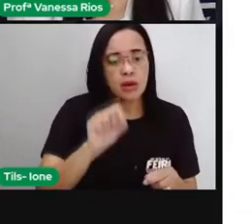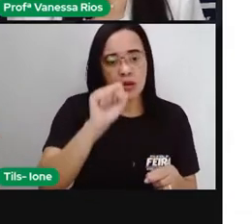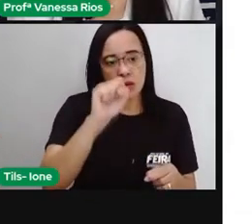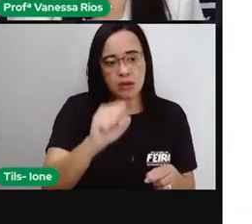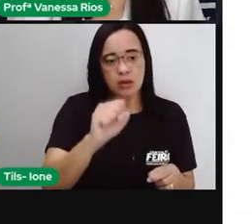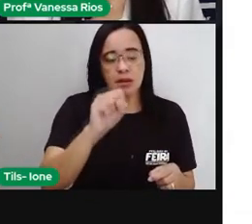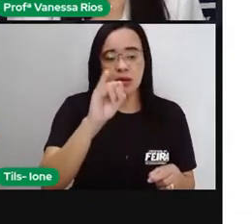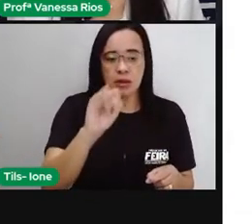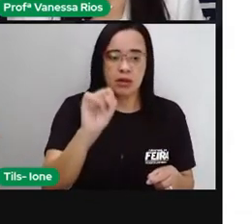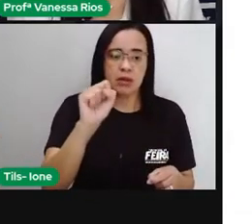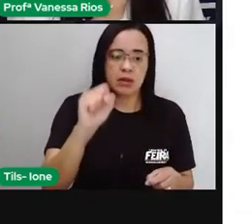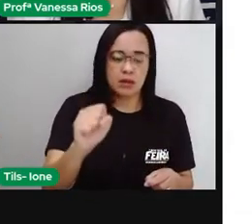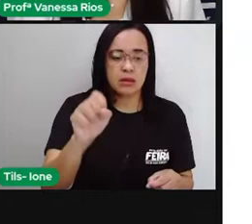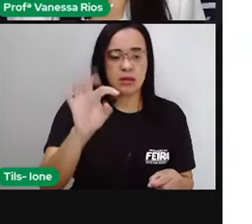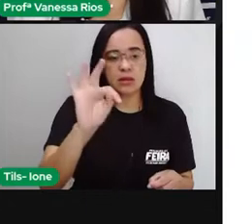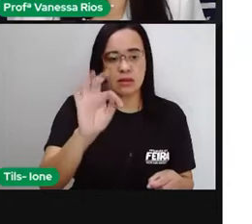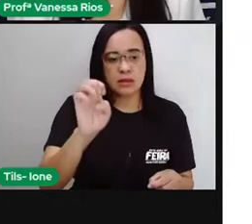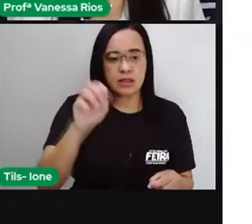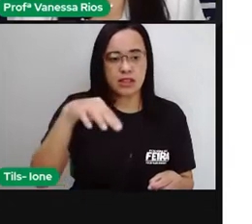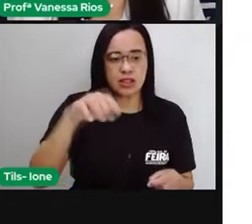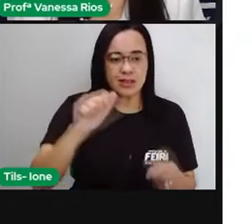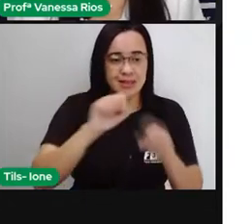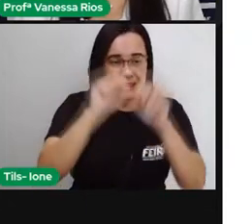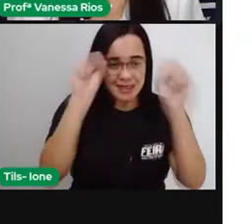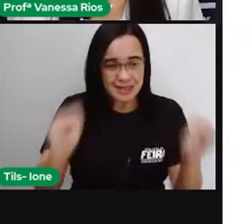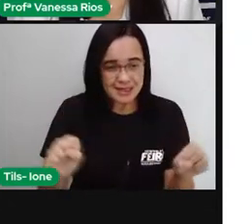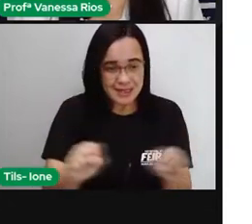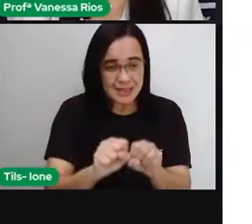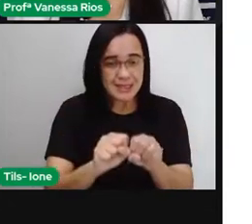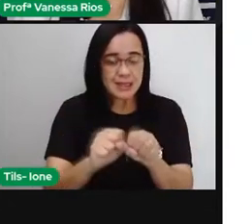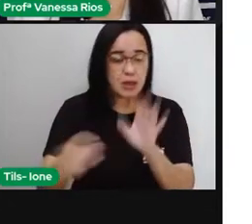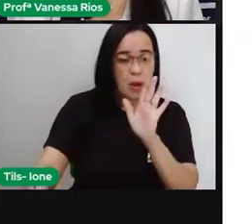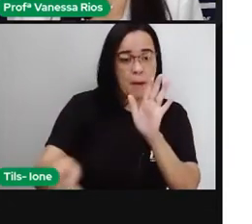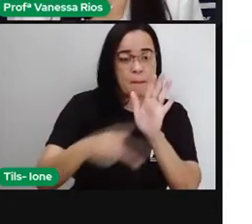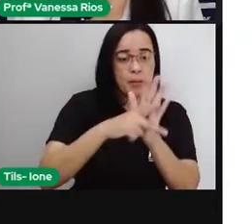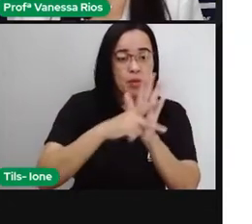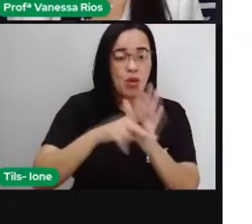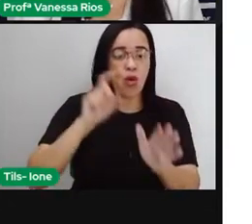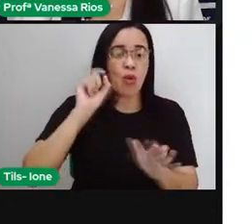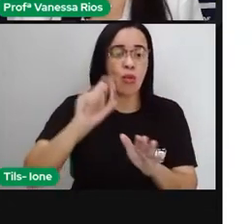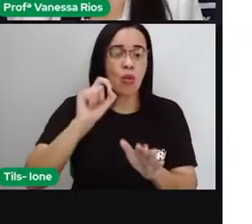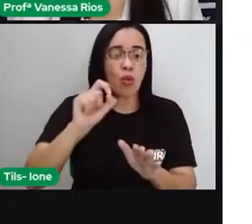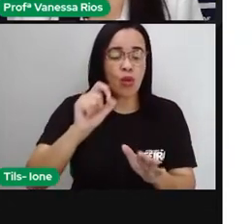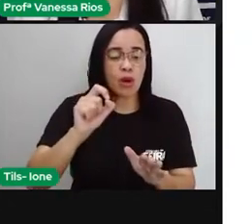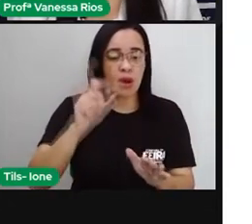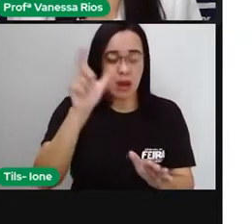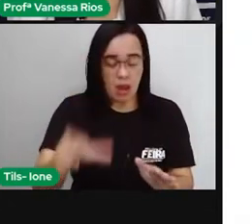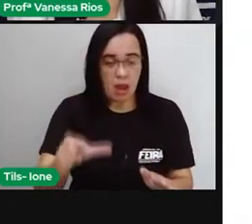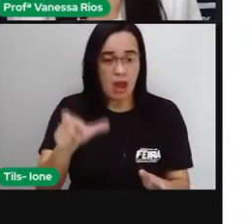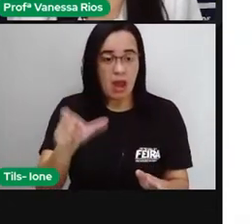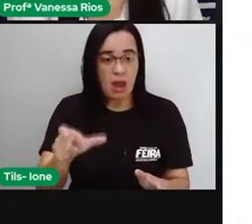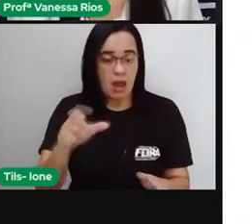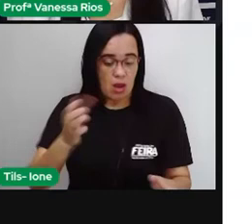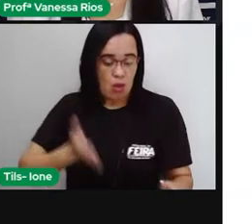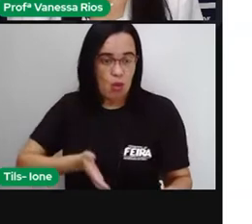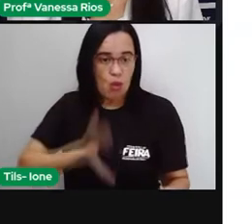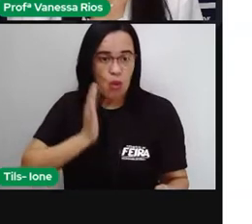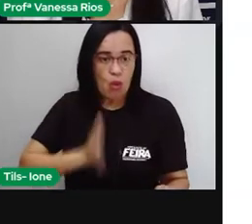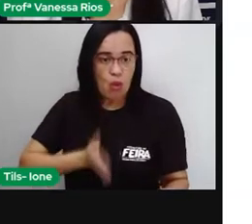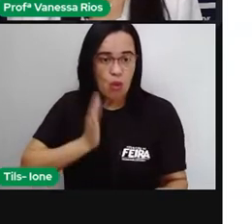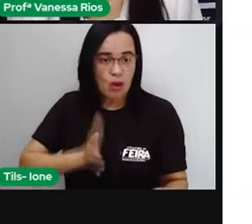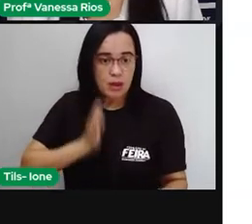cardiovascular. E é o sistema responsável por garantir o transporte do nosso sangue pelo